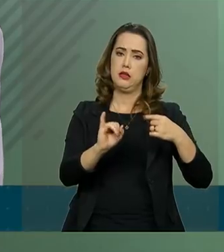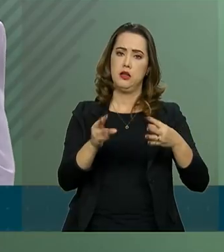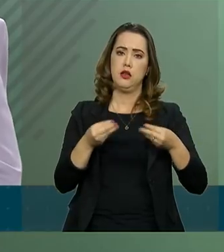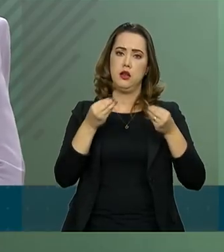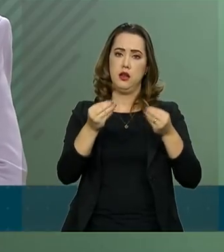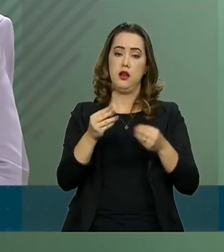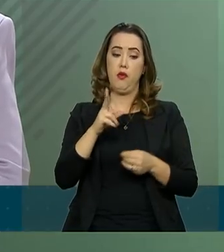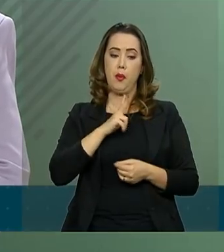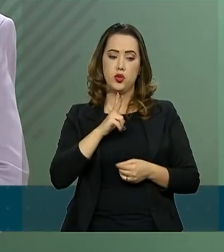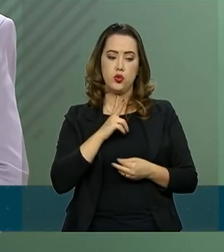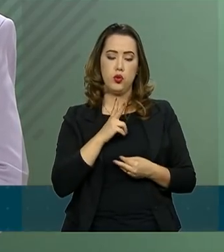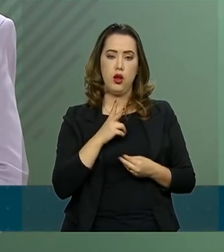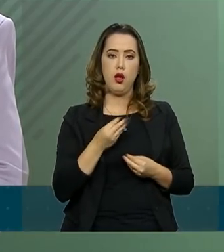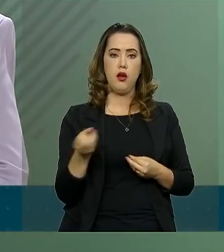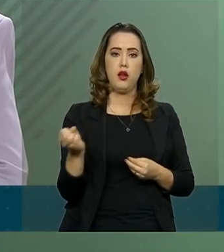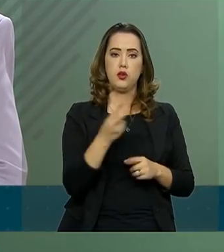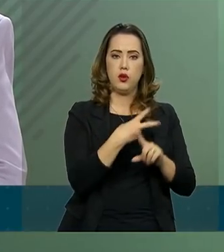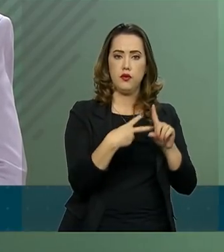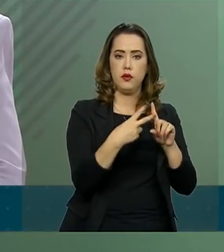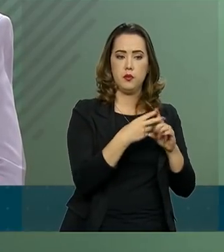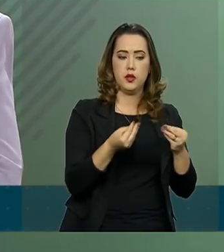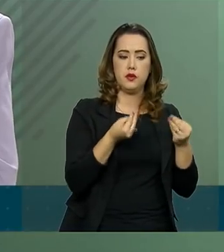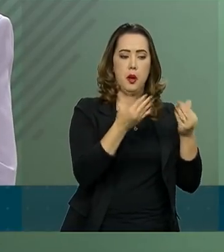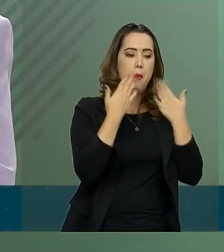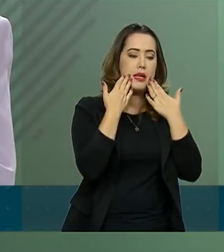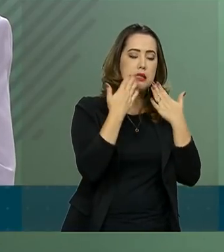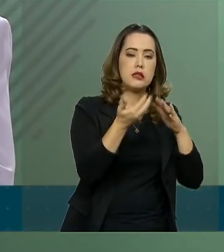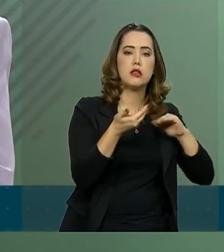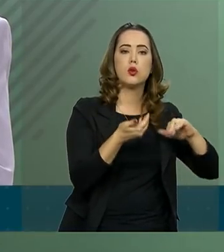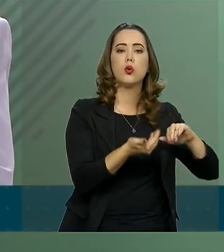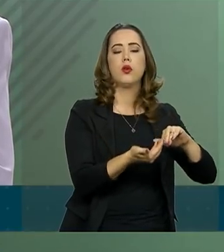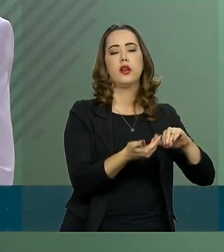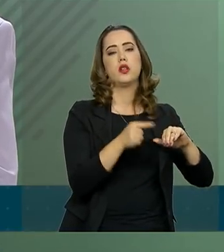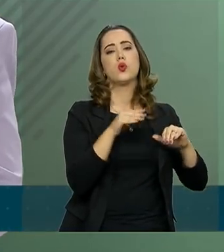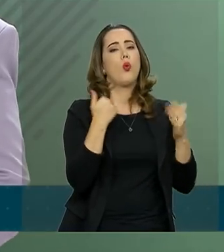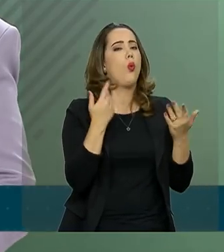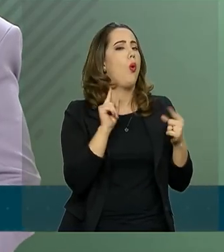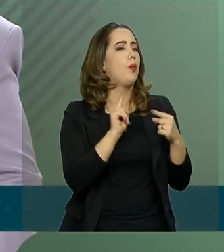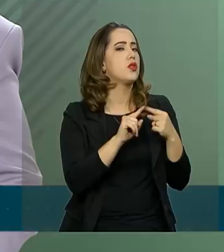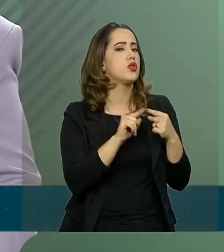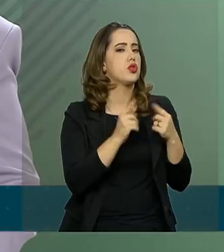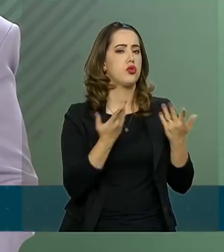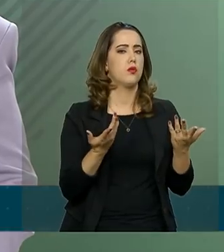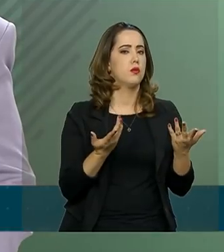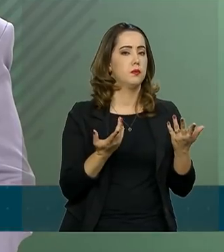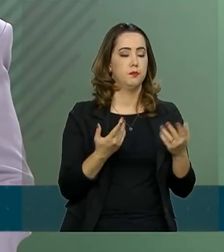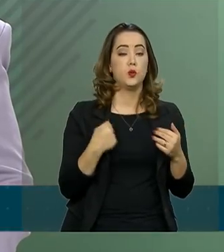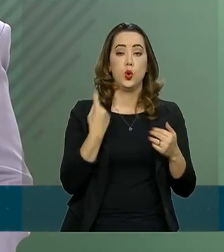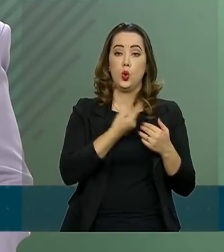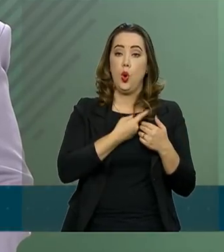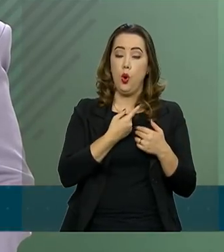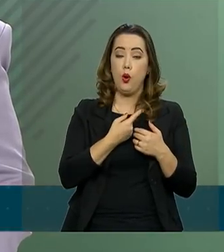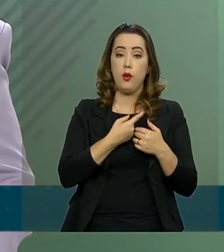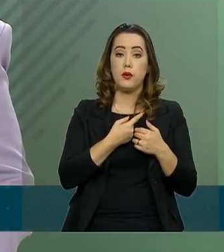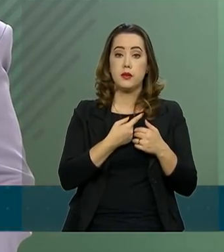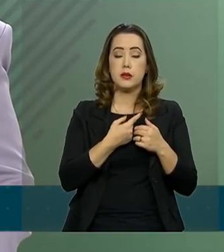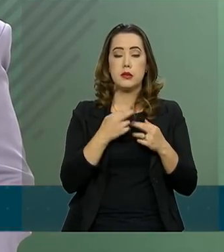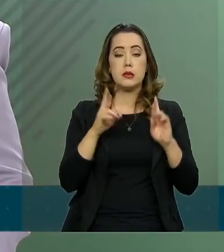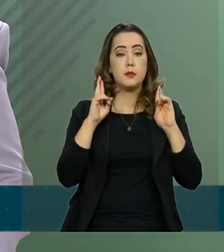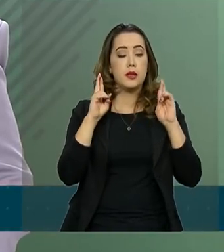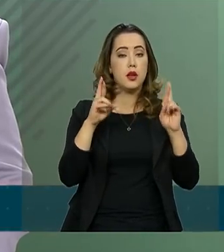pessoalmente, a nova Previdência ao Congresso. Qual é esse objetivo? Proporcionarmos um futuro